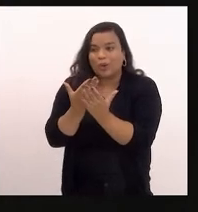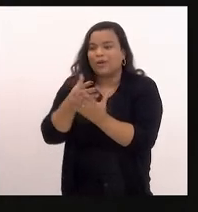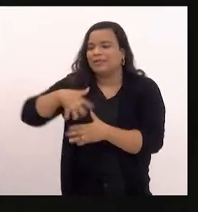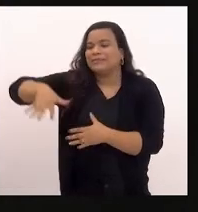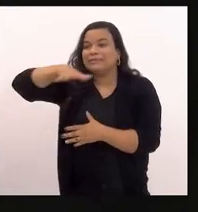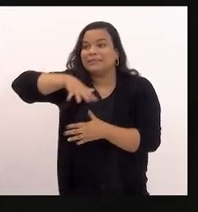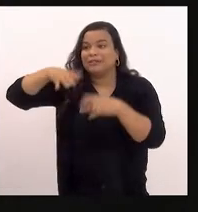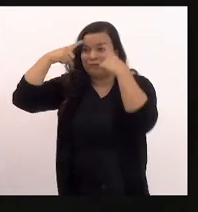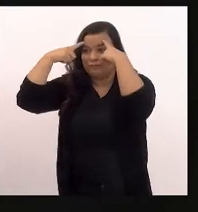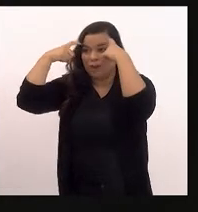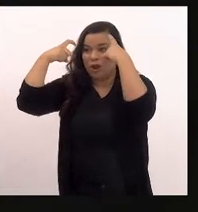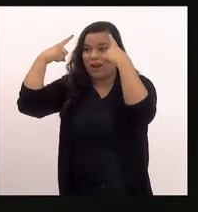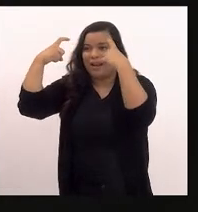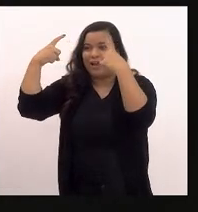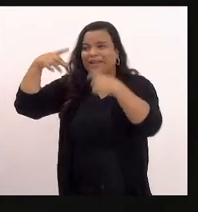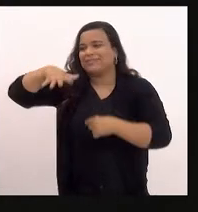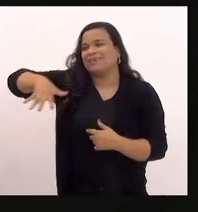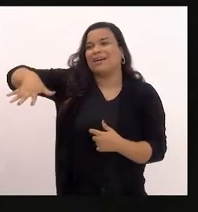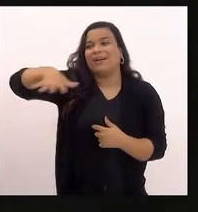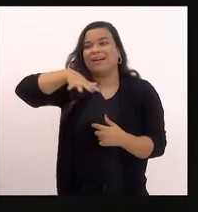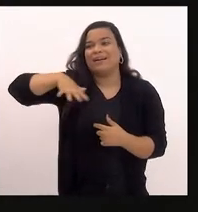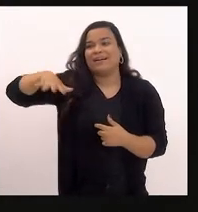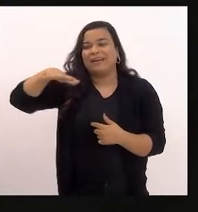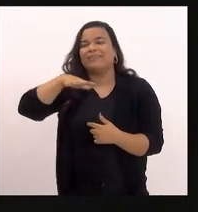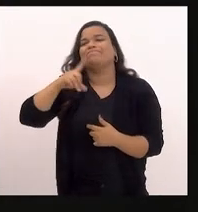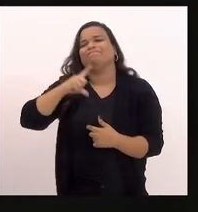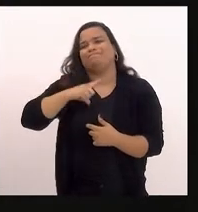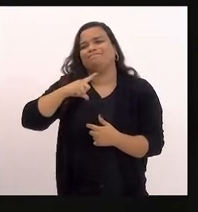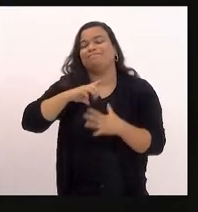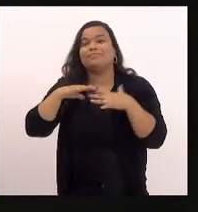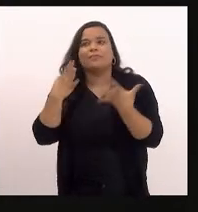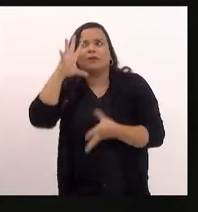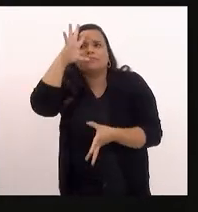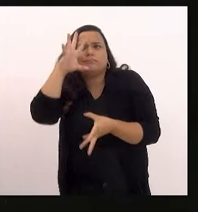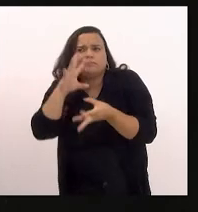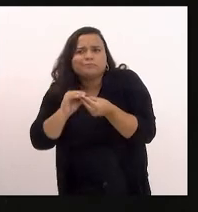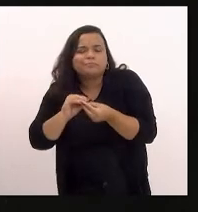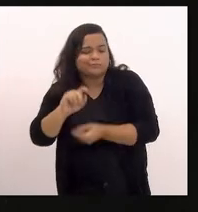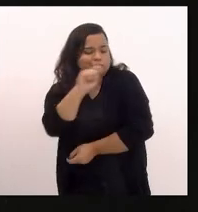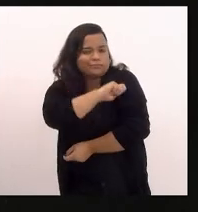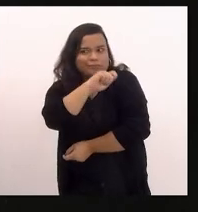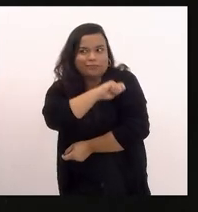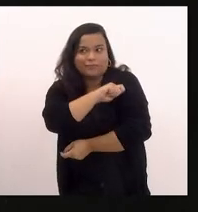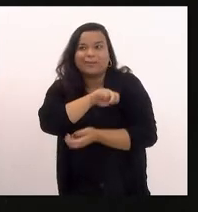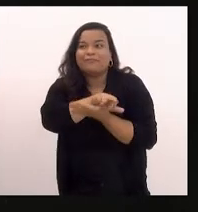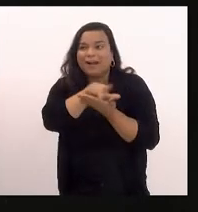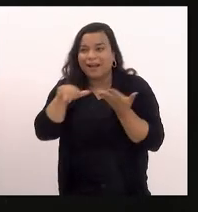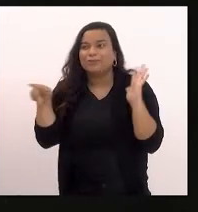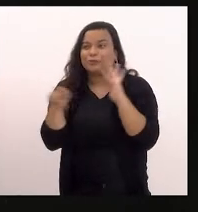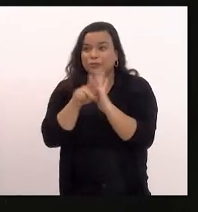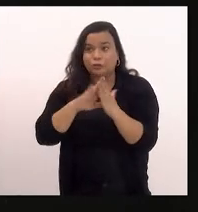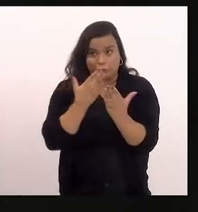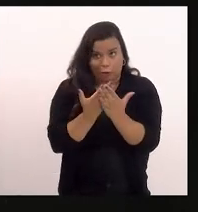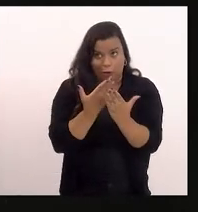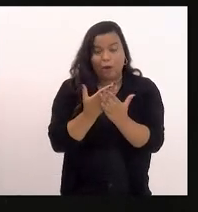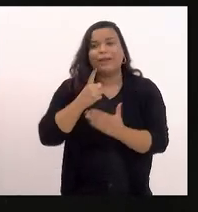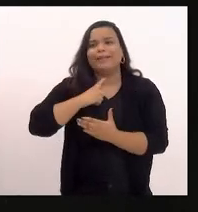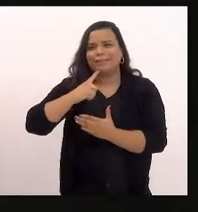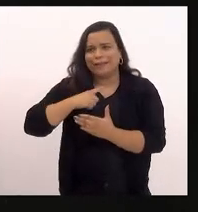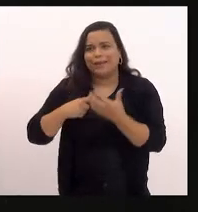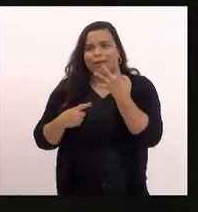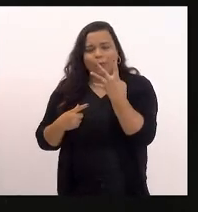violentos então nós podemos dizer que os alunos dessa escola tem 46